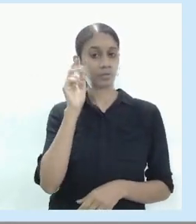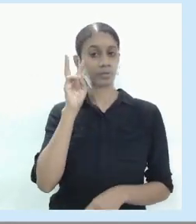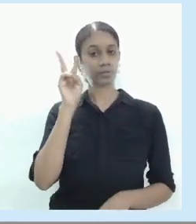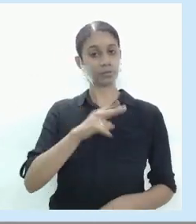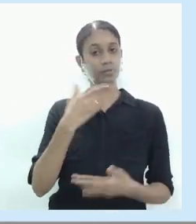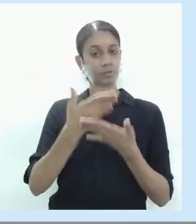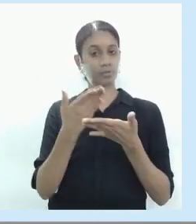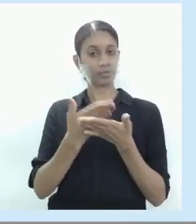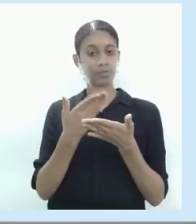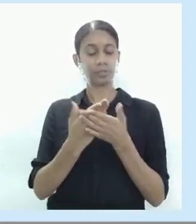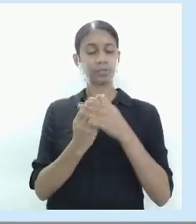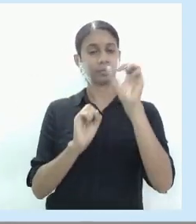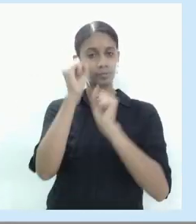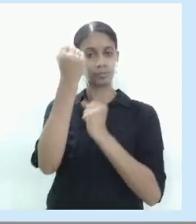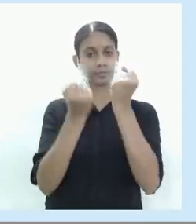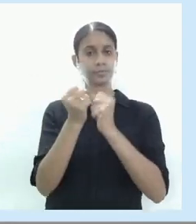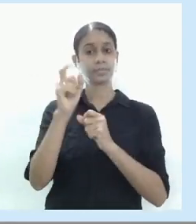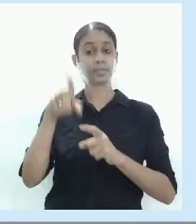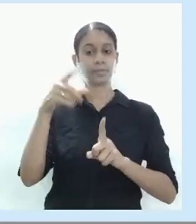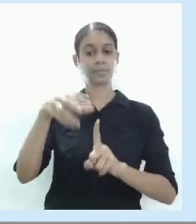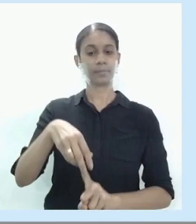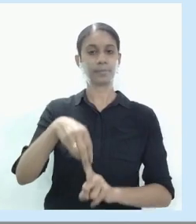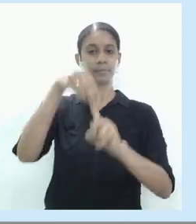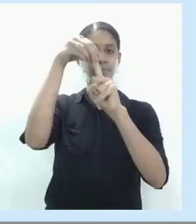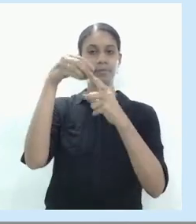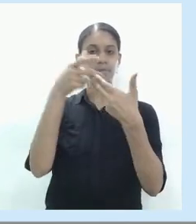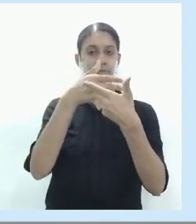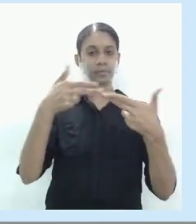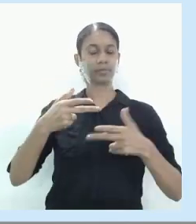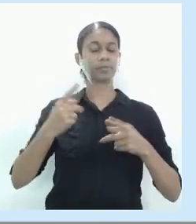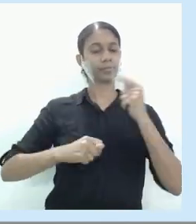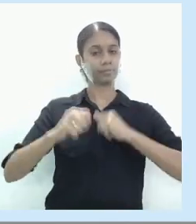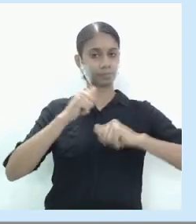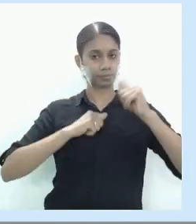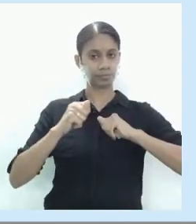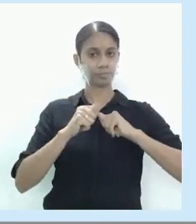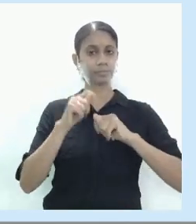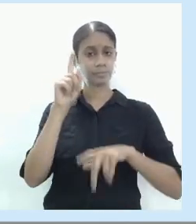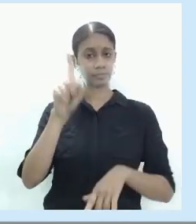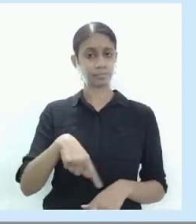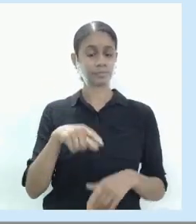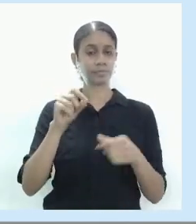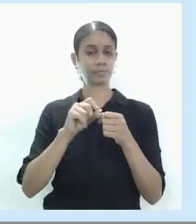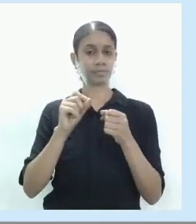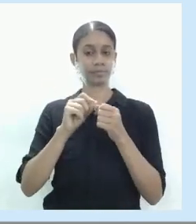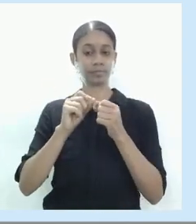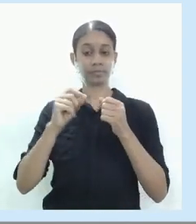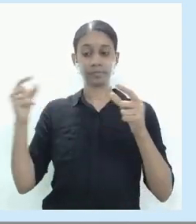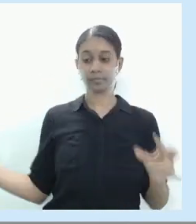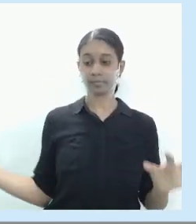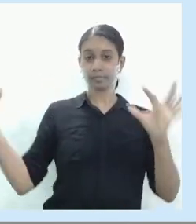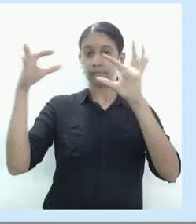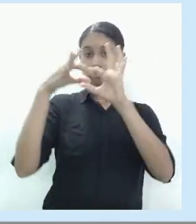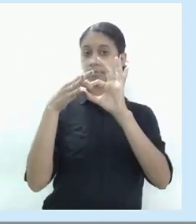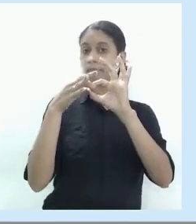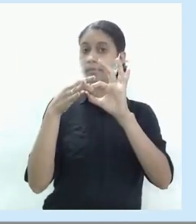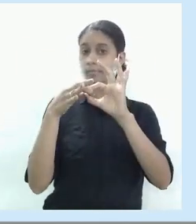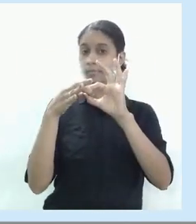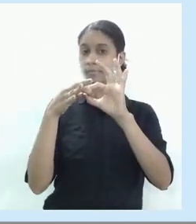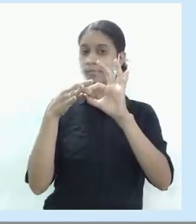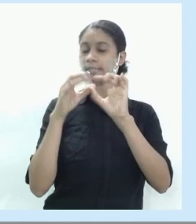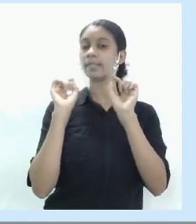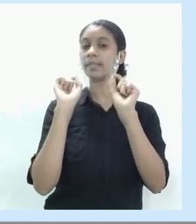é um dos principais setores da economia. E ela está intimamente ligada à